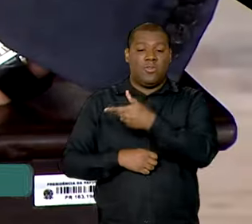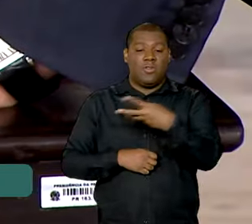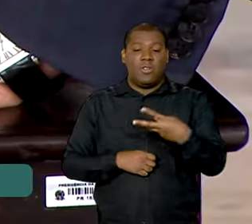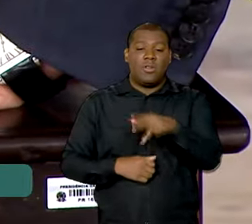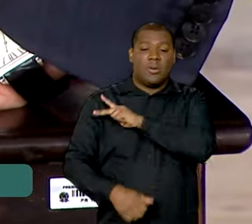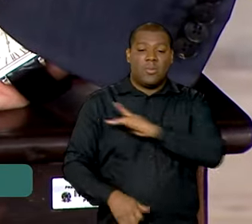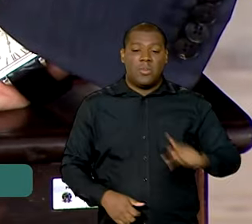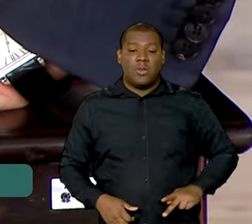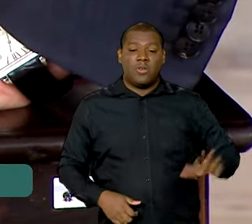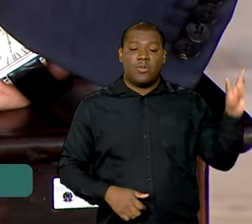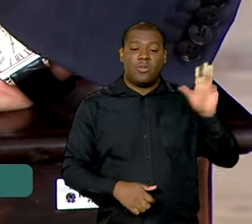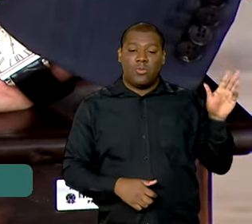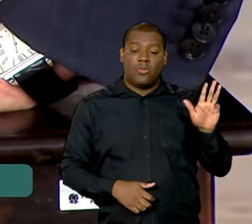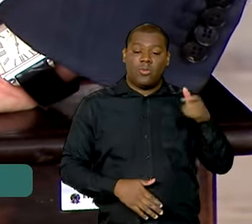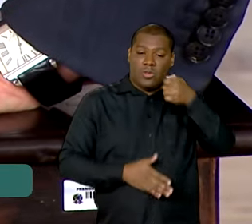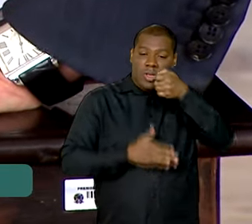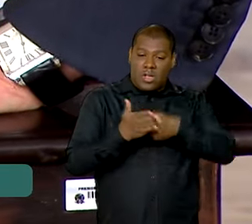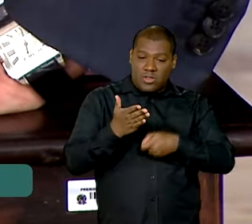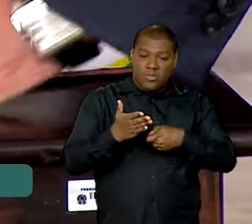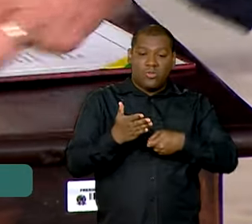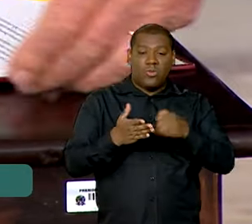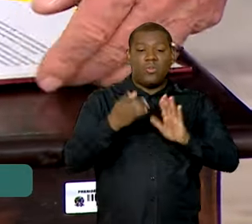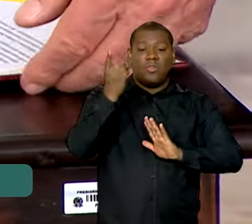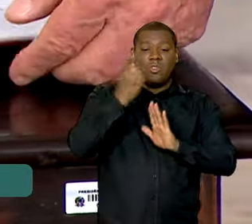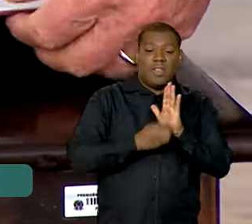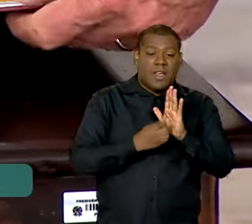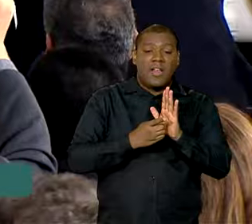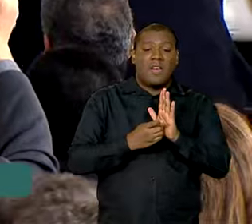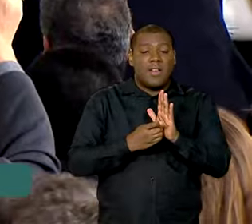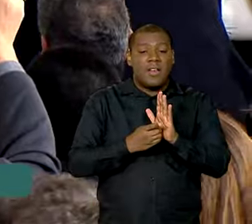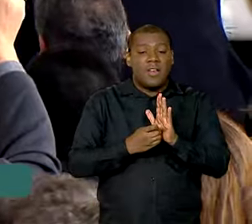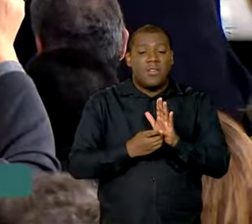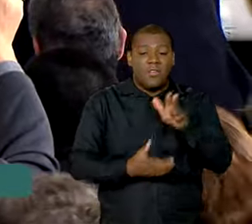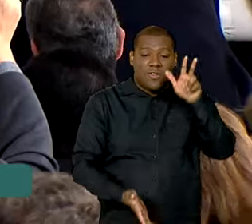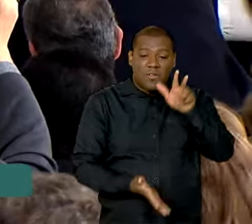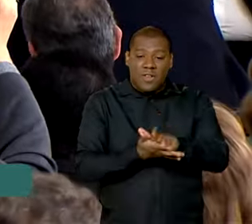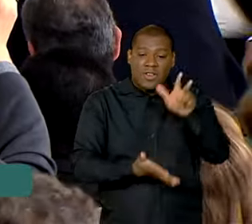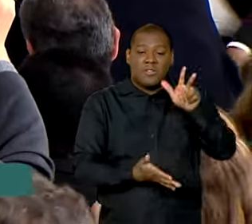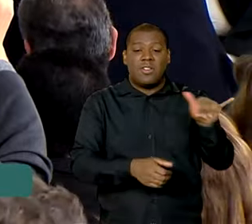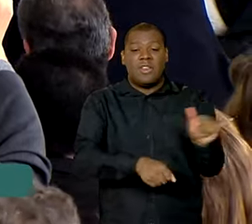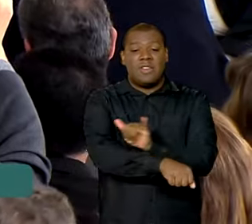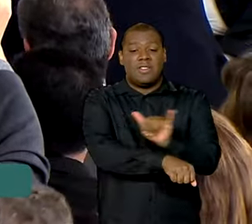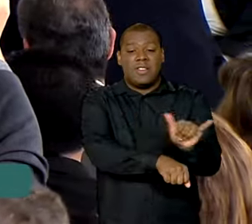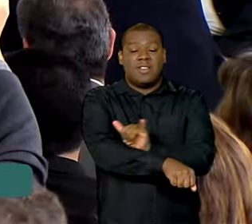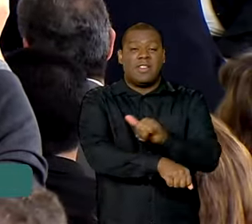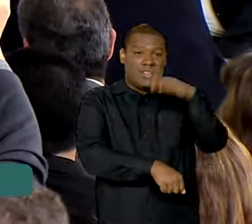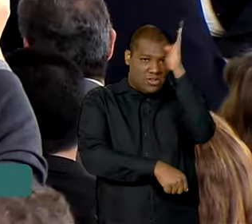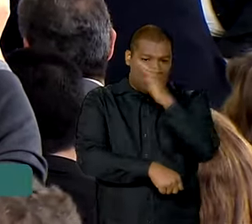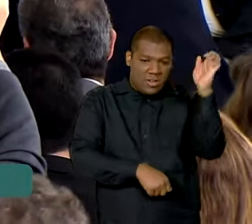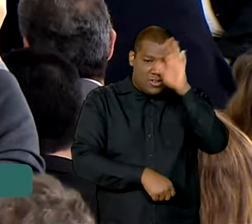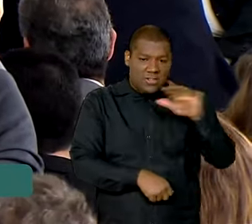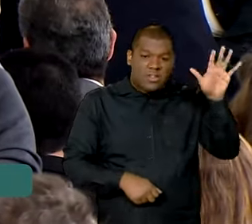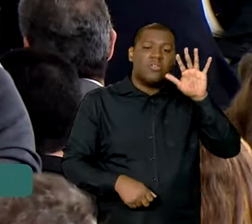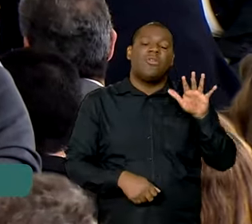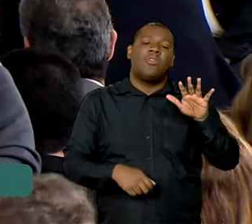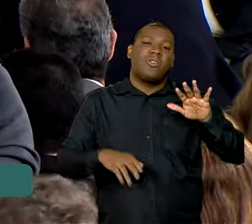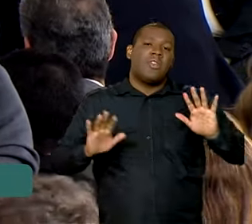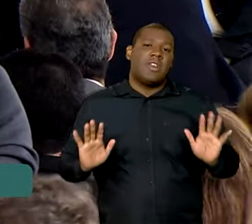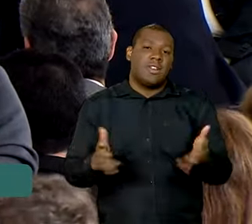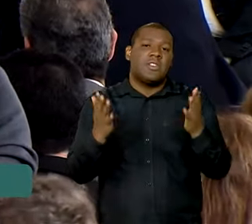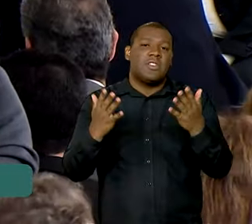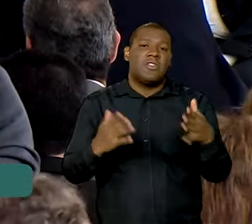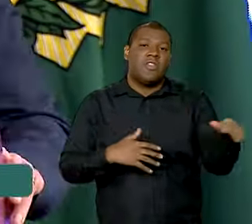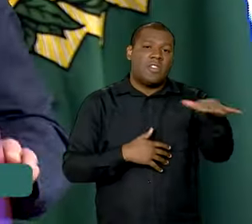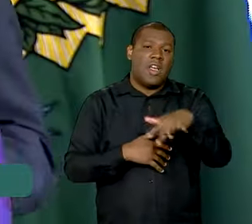assinou um decreto instituindo a Estratégia Nacional para o Desenvolvimento do Complexo Econômico-Industrial da